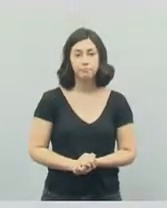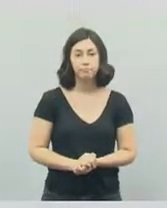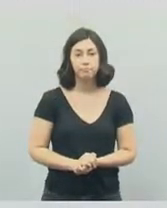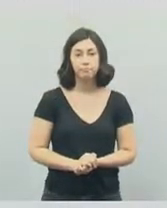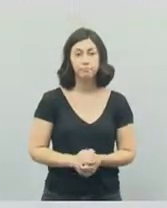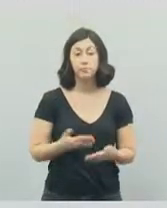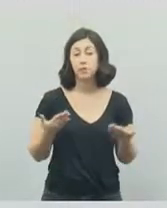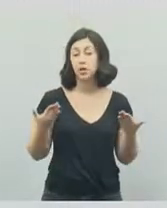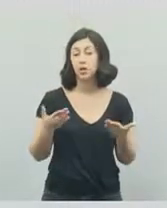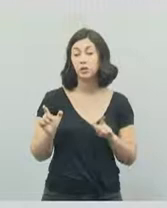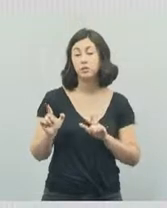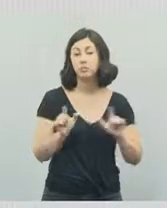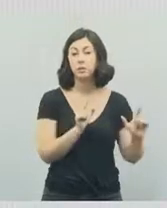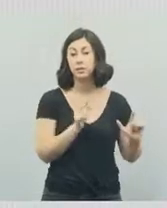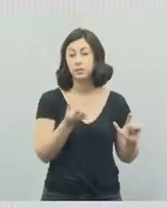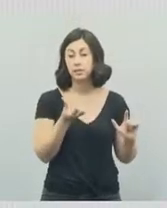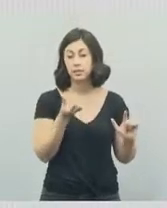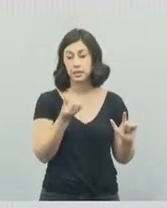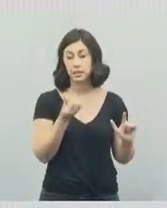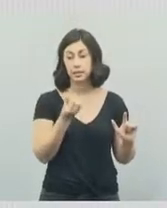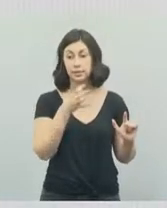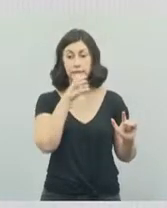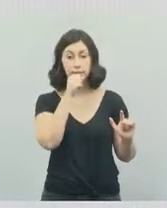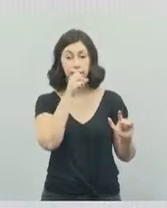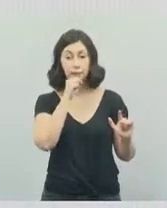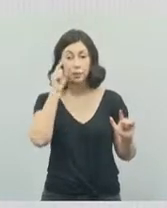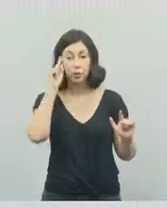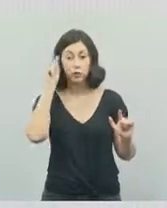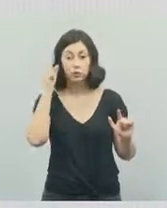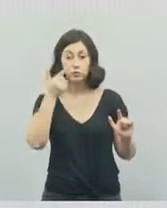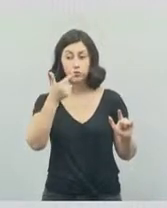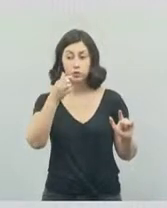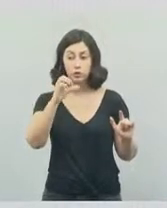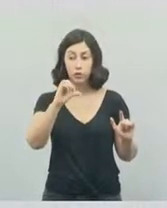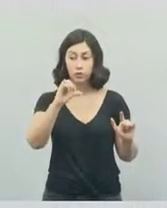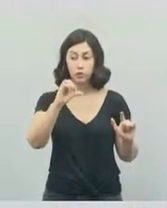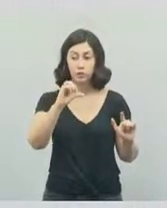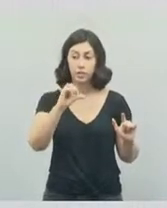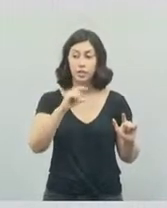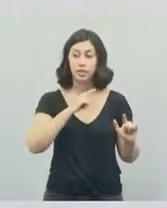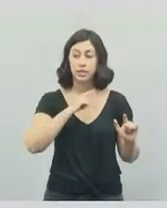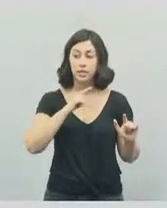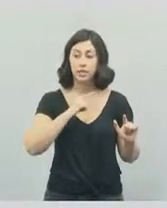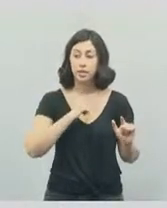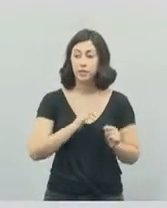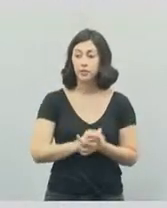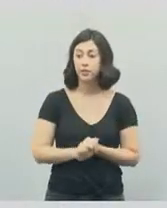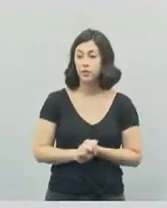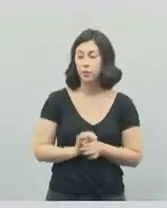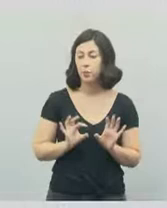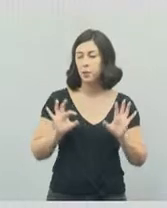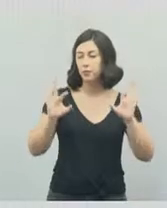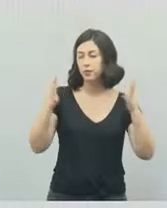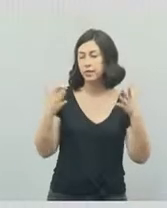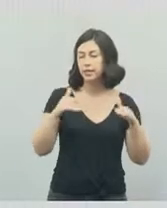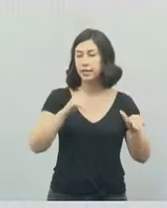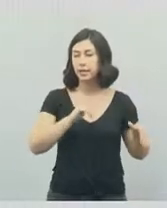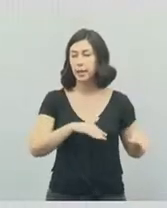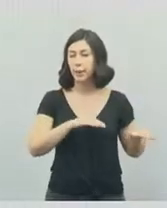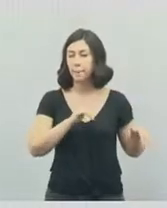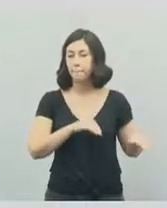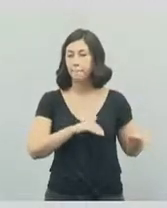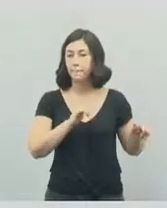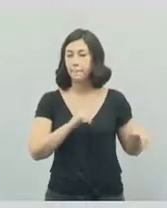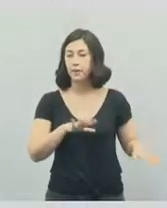Agora, eu tenho um slide 6, sábado, 29 de outubro, o evento T-Love Walk, Caminhada do Amor.